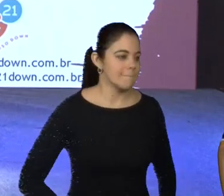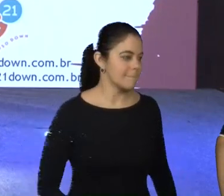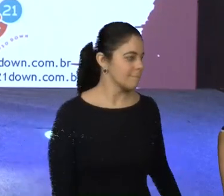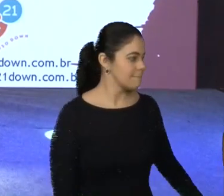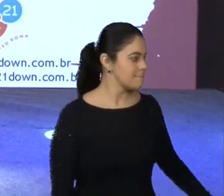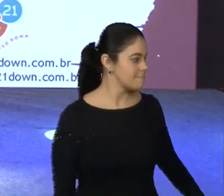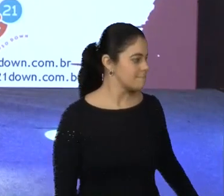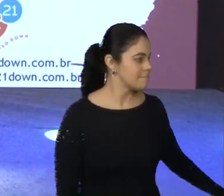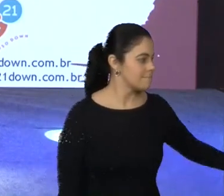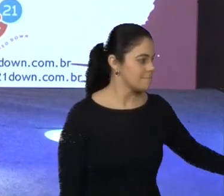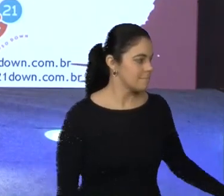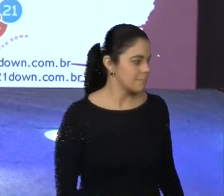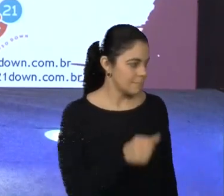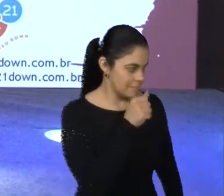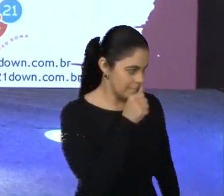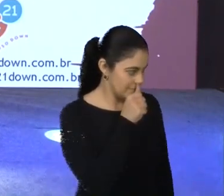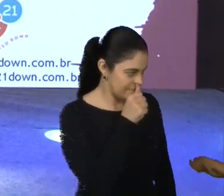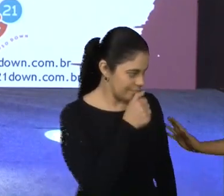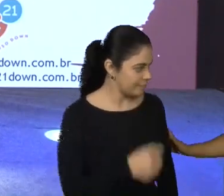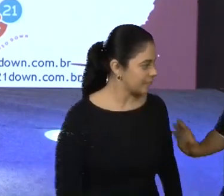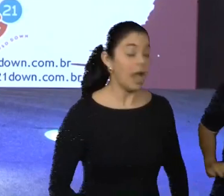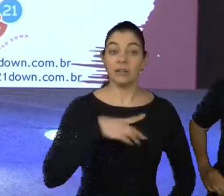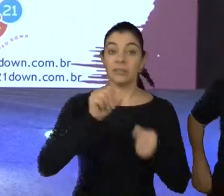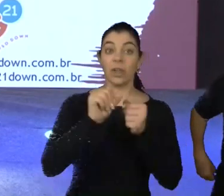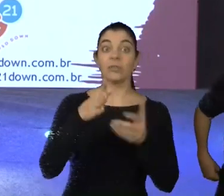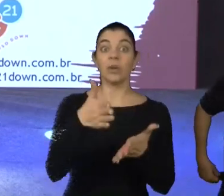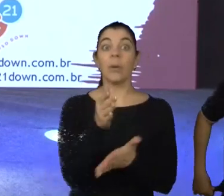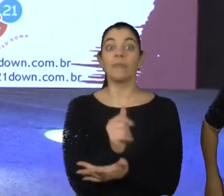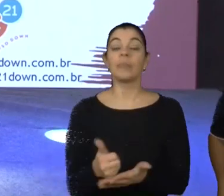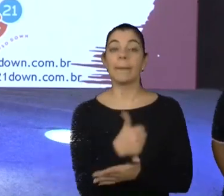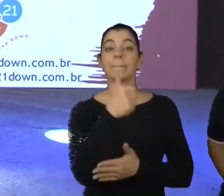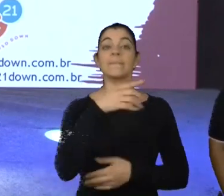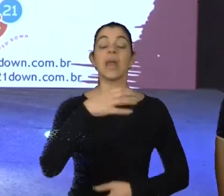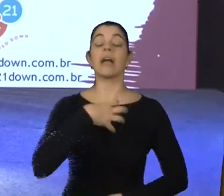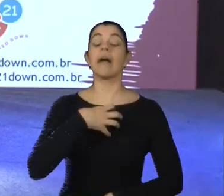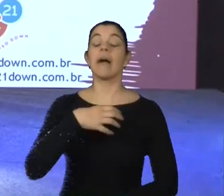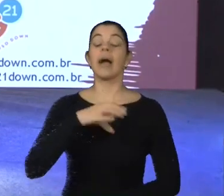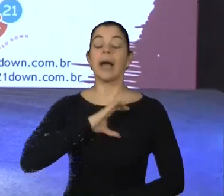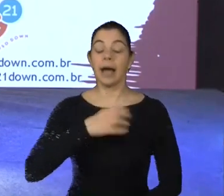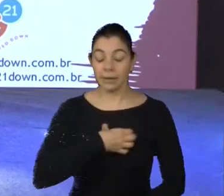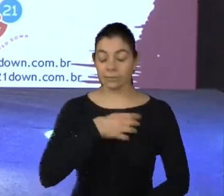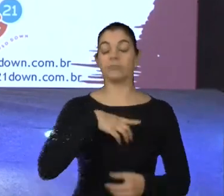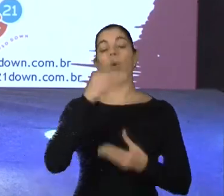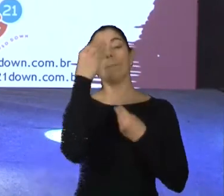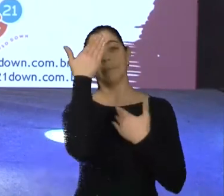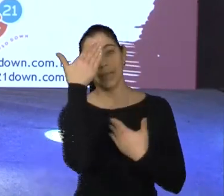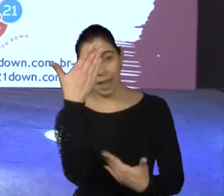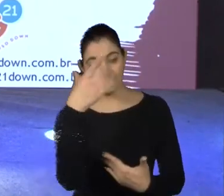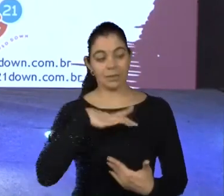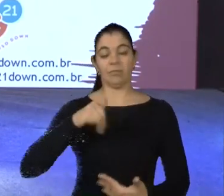Até entrando agora mais um áudio, mas é da próxima mentora. Fica com você primeiro, doutora Carla. Muito obrigado por essa aula